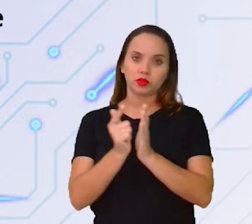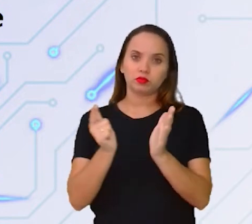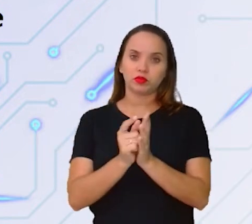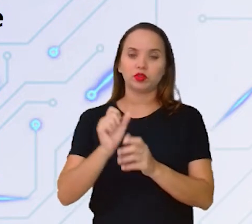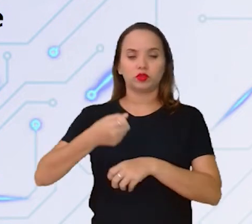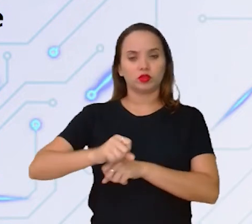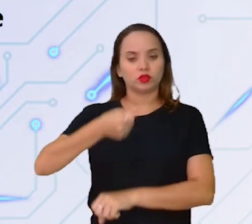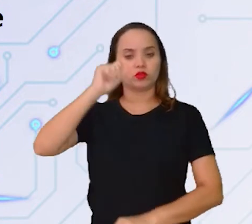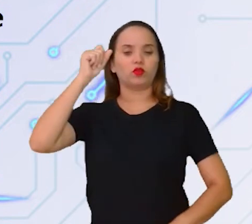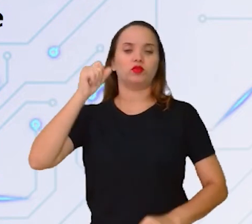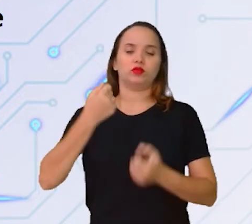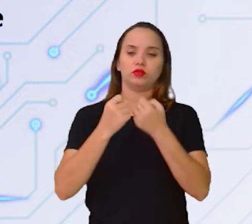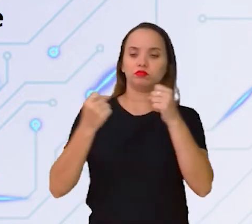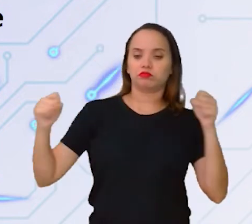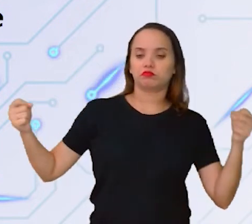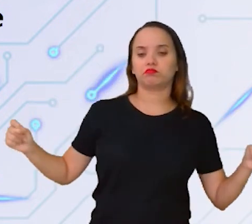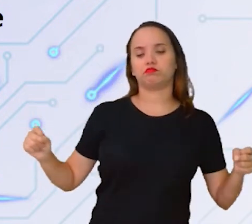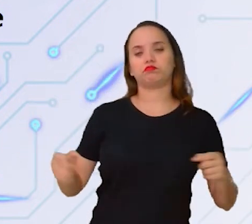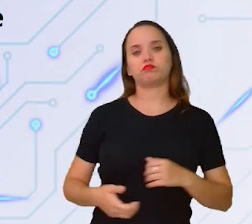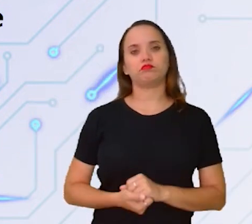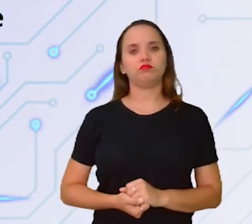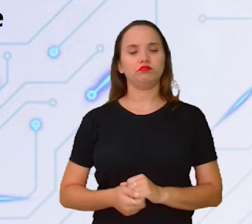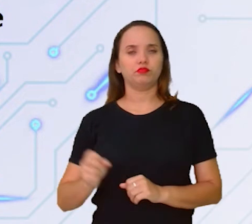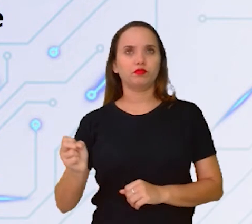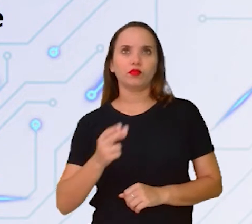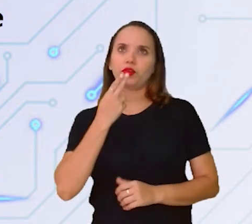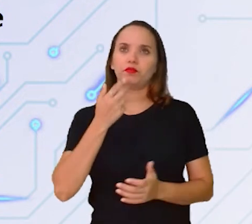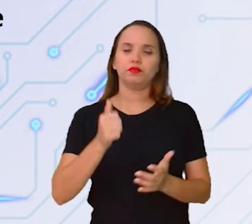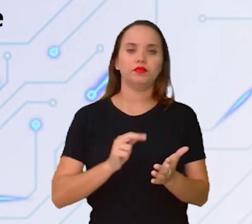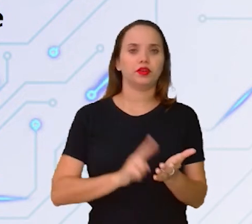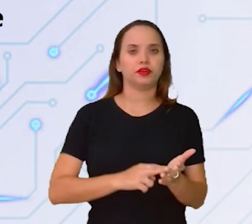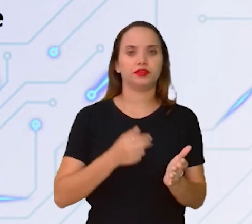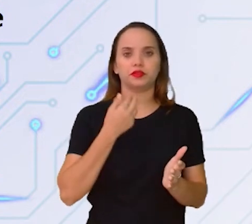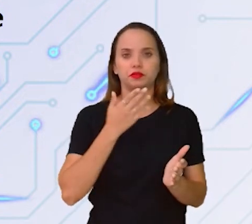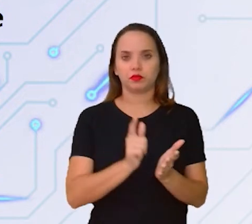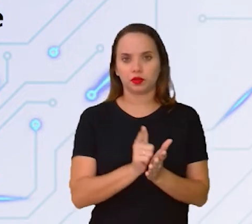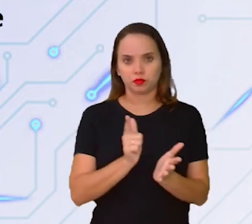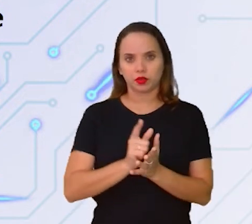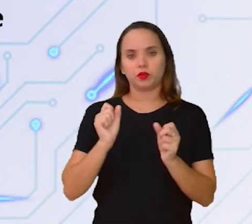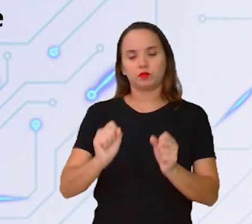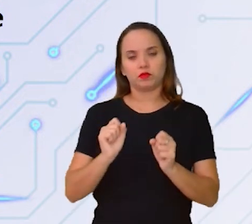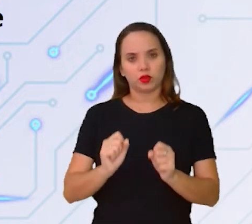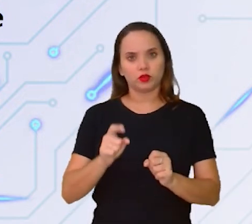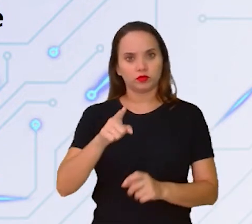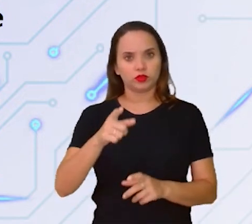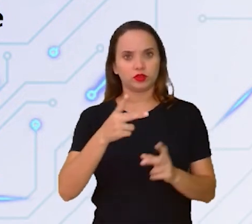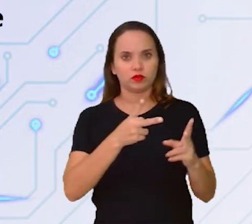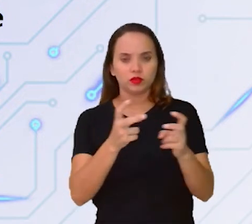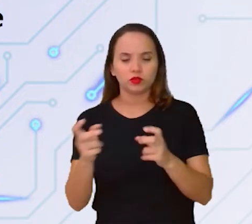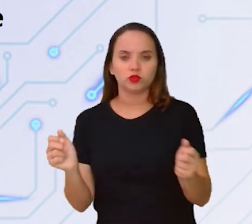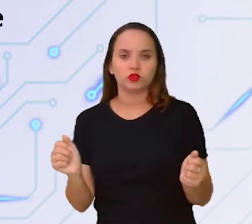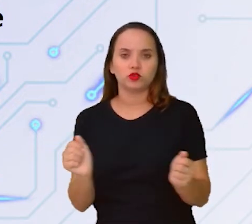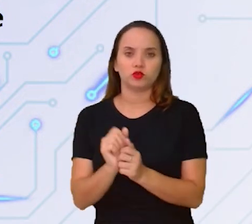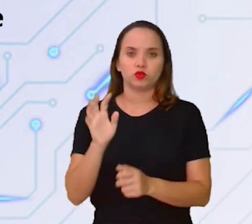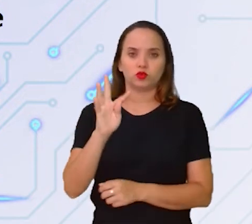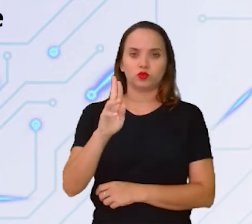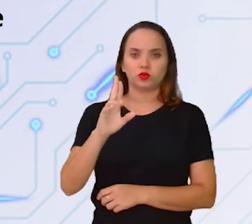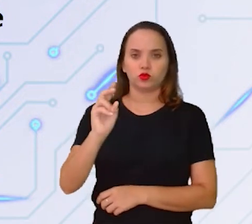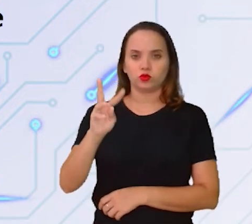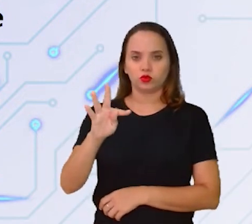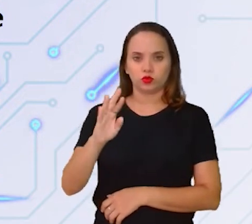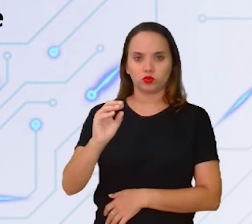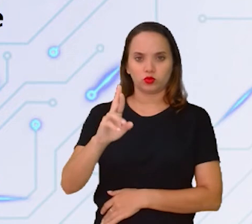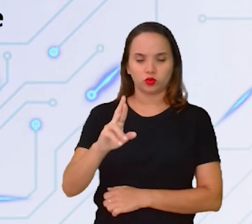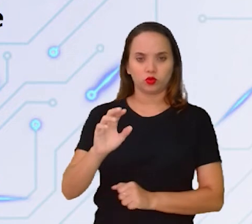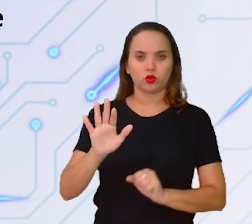cartolina, papel cartão, papelão, não sei. Você vai ver junto com o seu tutor qual é o material